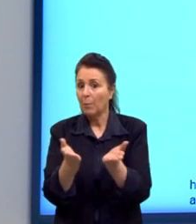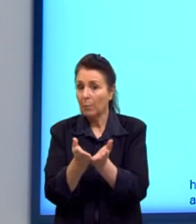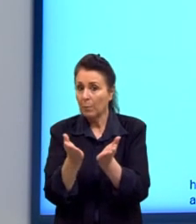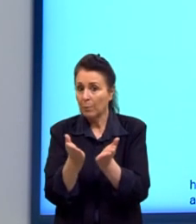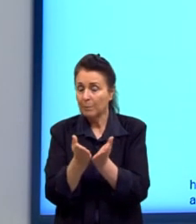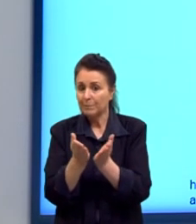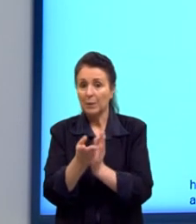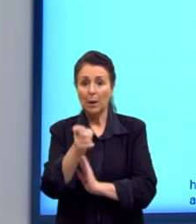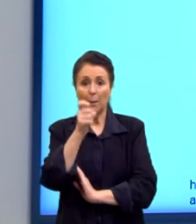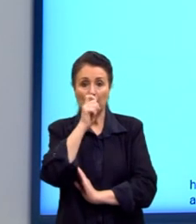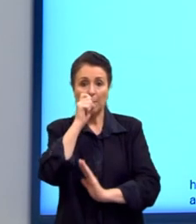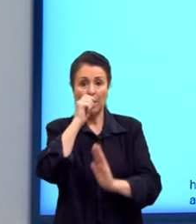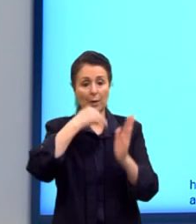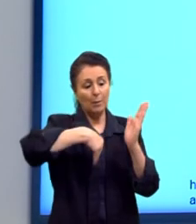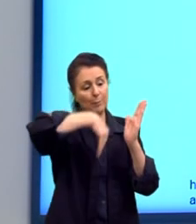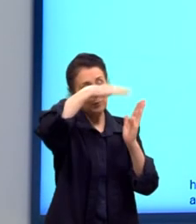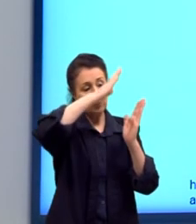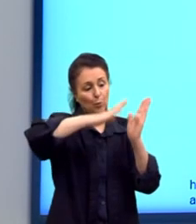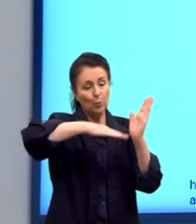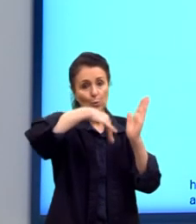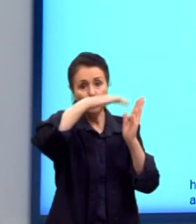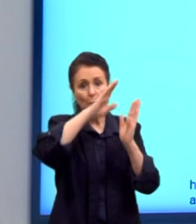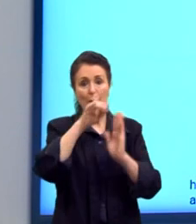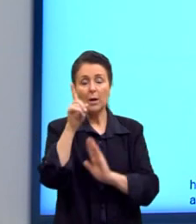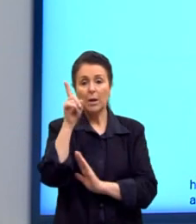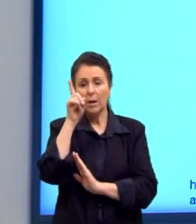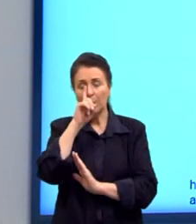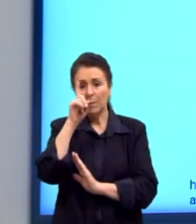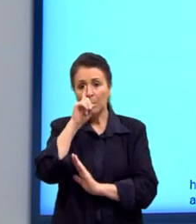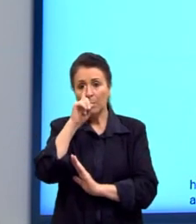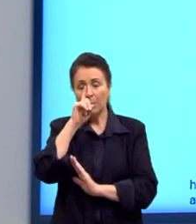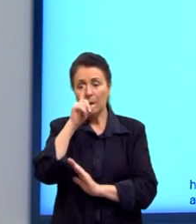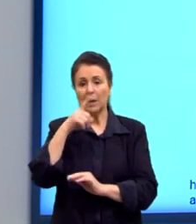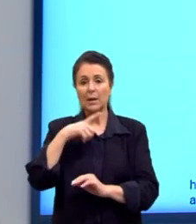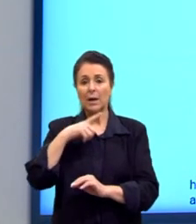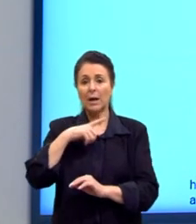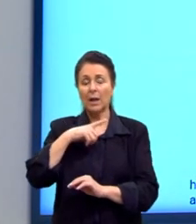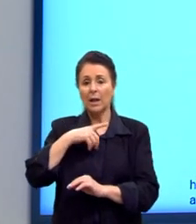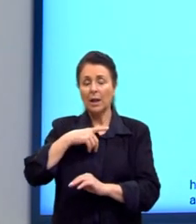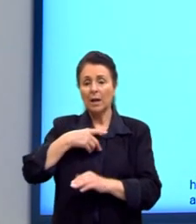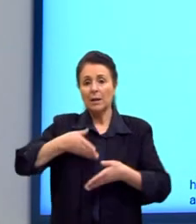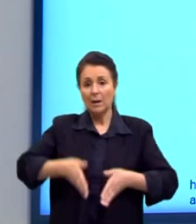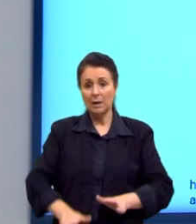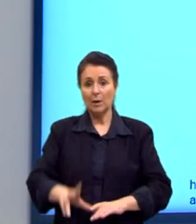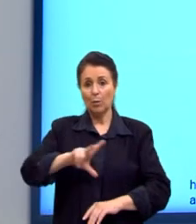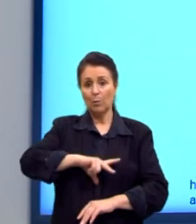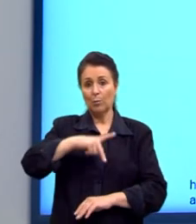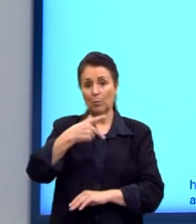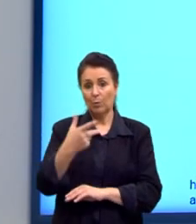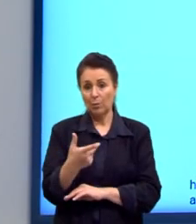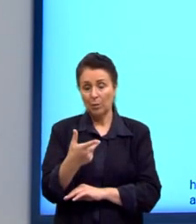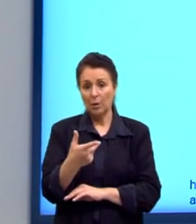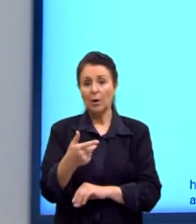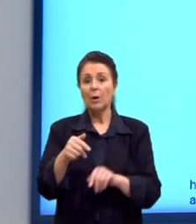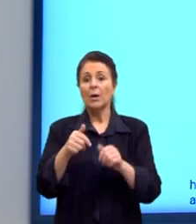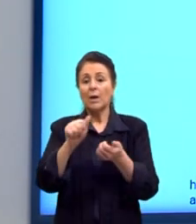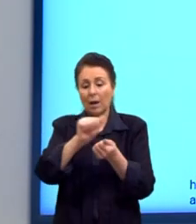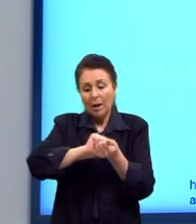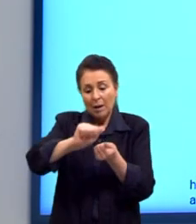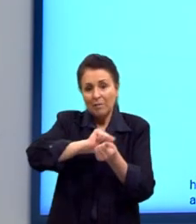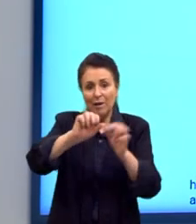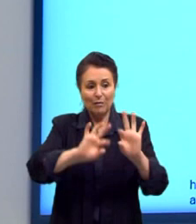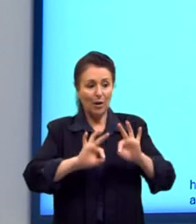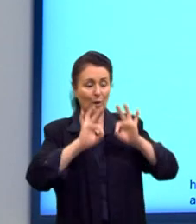O pai dele era pintor de paredes. E a mãe, ela era açoriana, Maria Leopoldina Machado de Assis, que era lavadeira. Sem